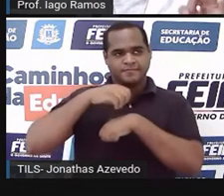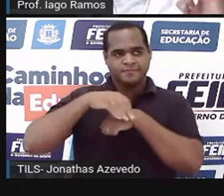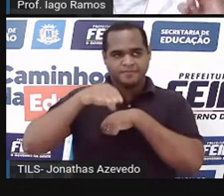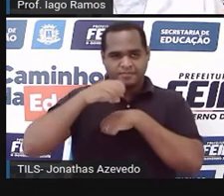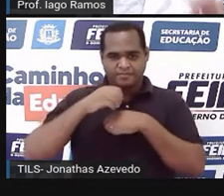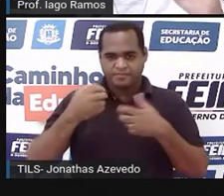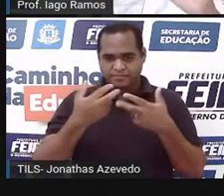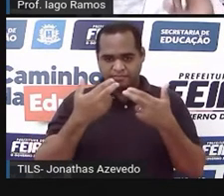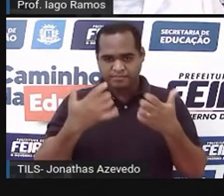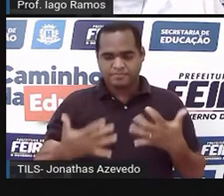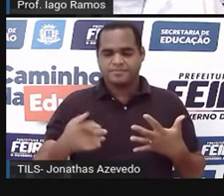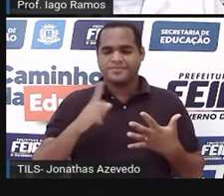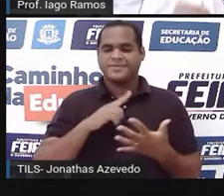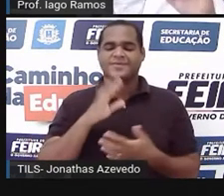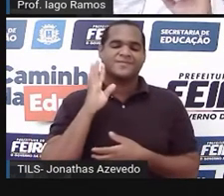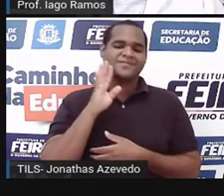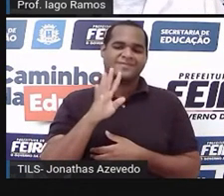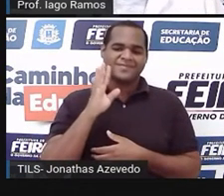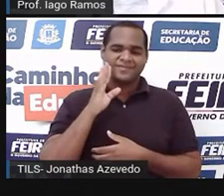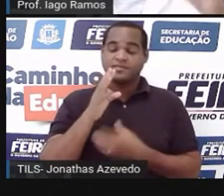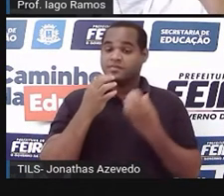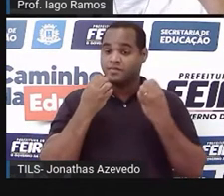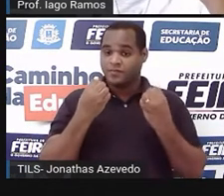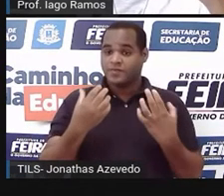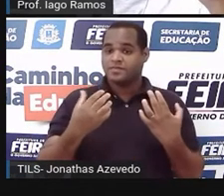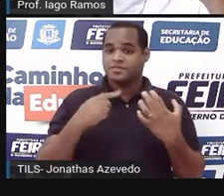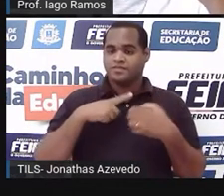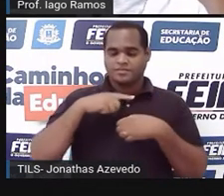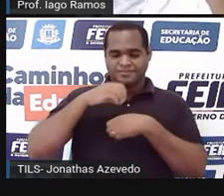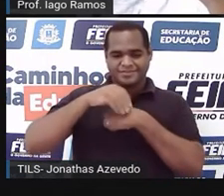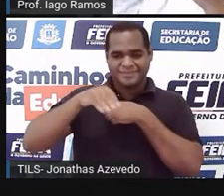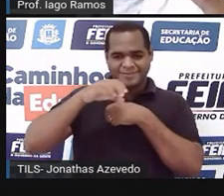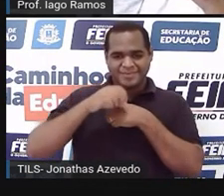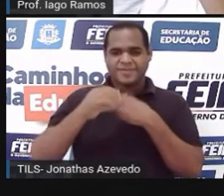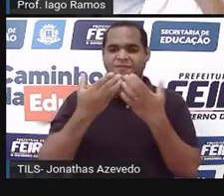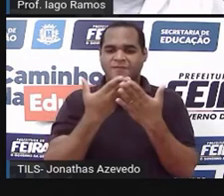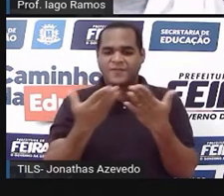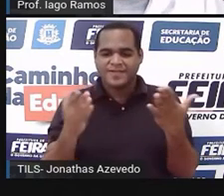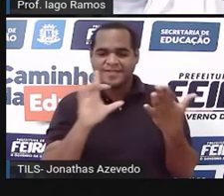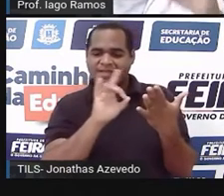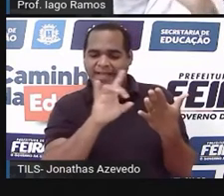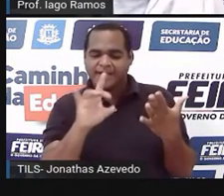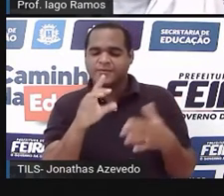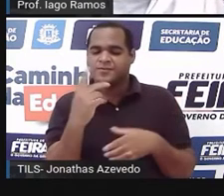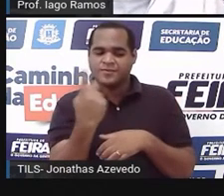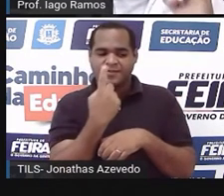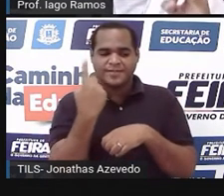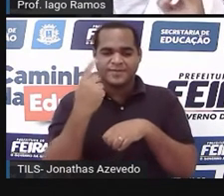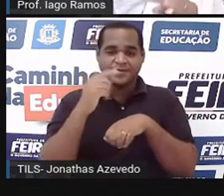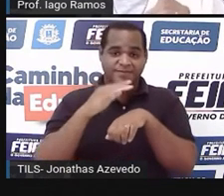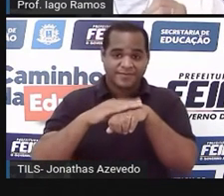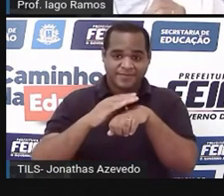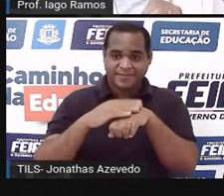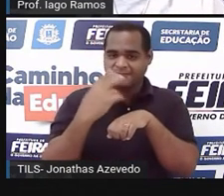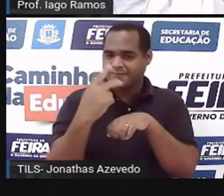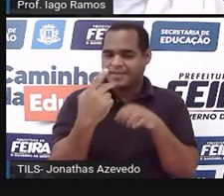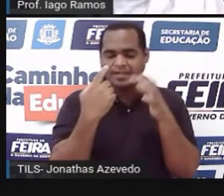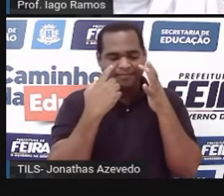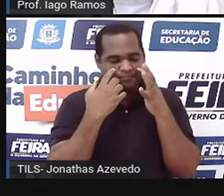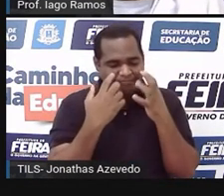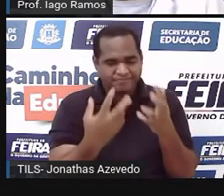uma informação bem legal e é uma informação que você aí do outro lado sozinho, sozinha vai perceber.